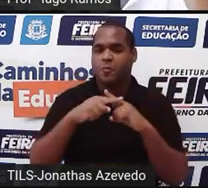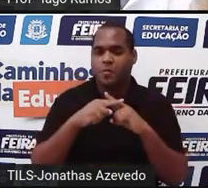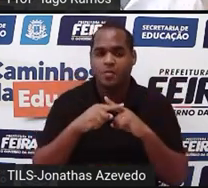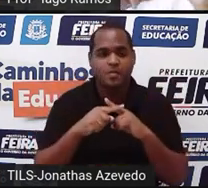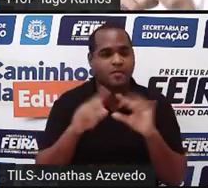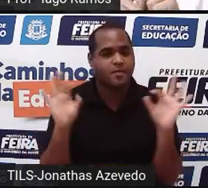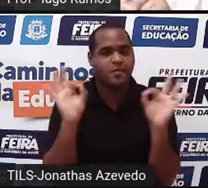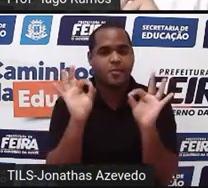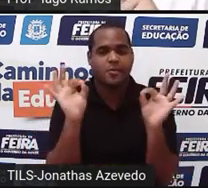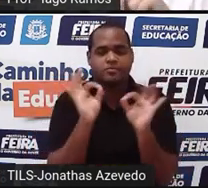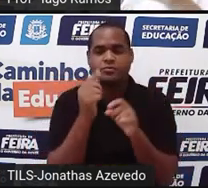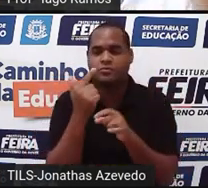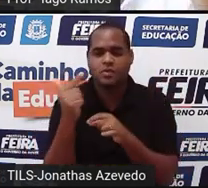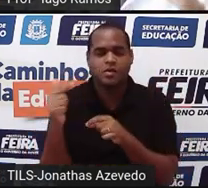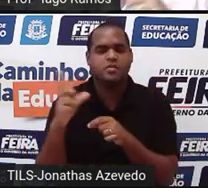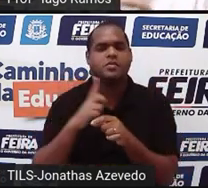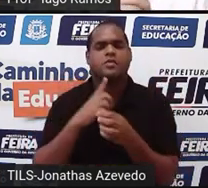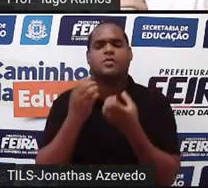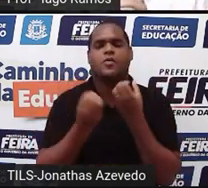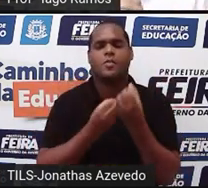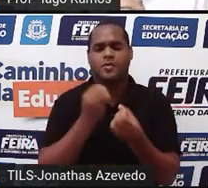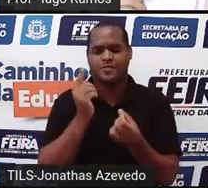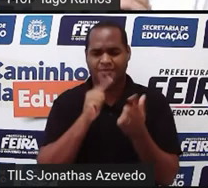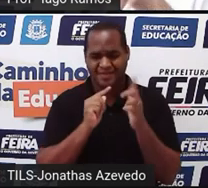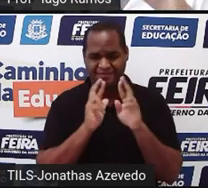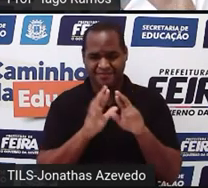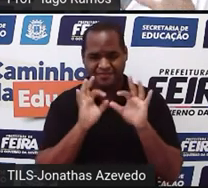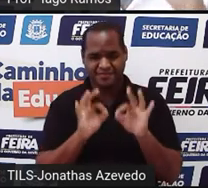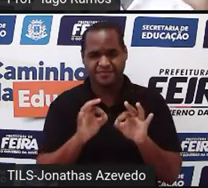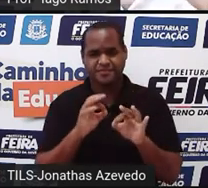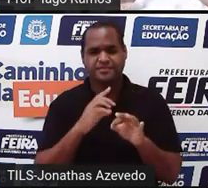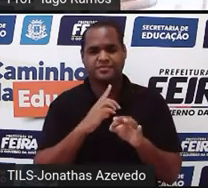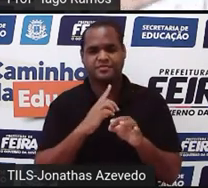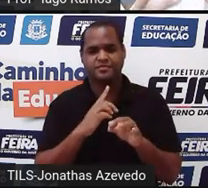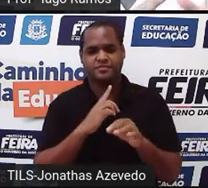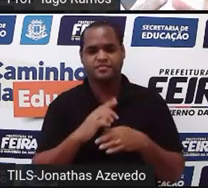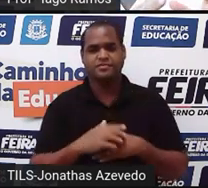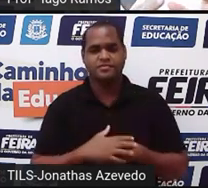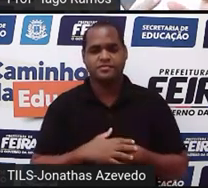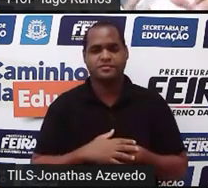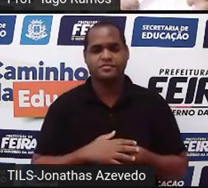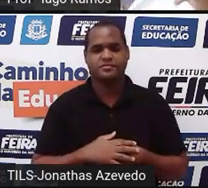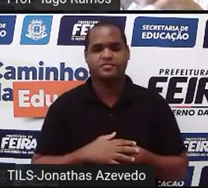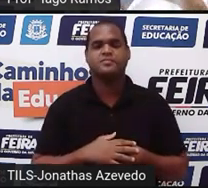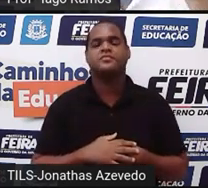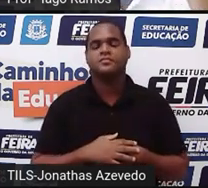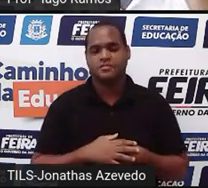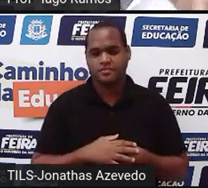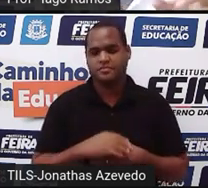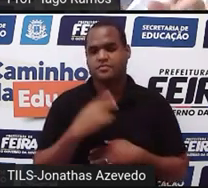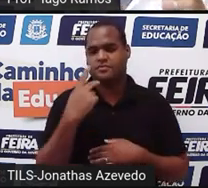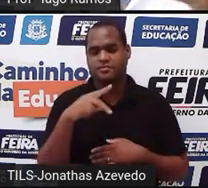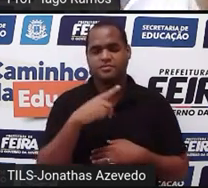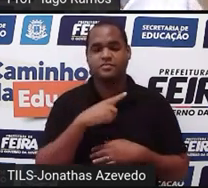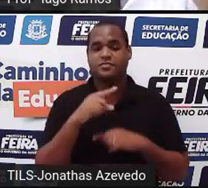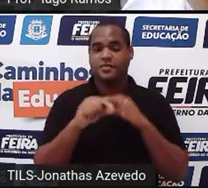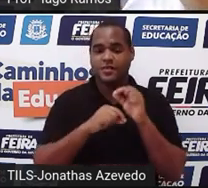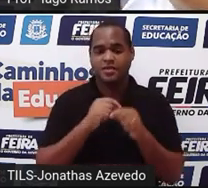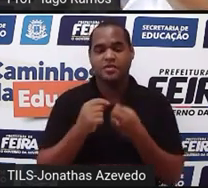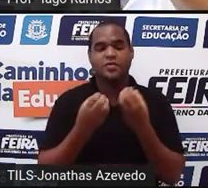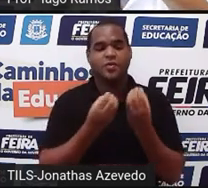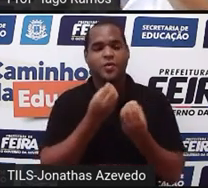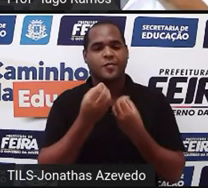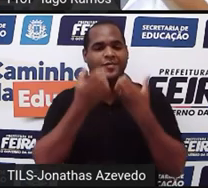Se não tem cruzamento, não tem como ter solução. só a solução para o sistema se as retas se cruzarem ou